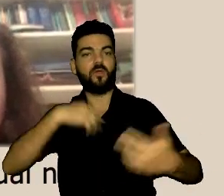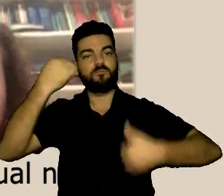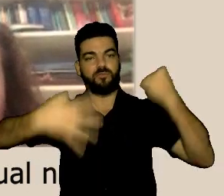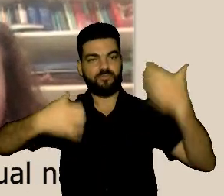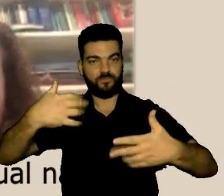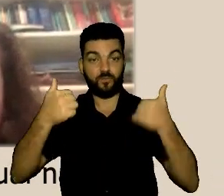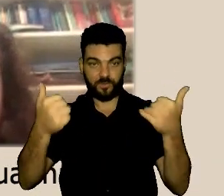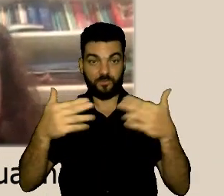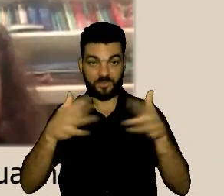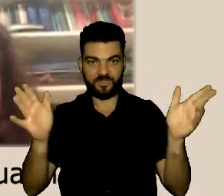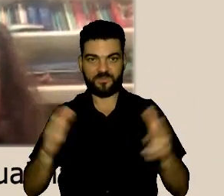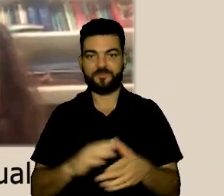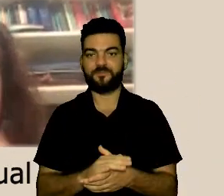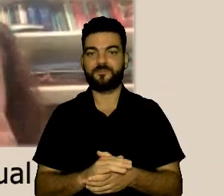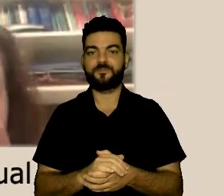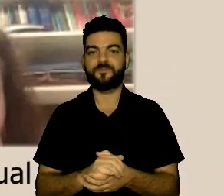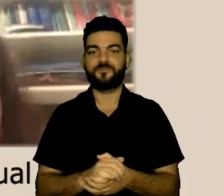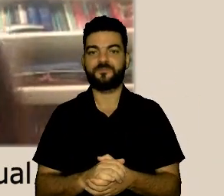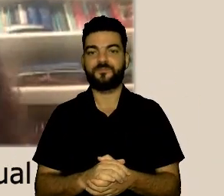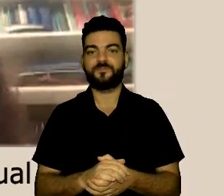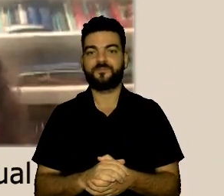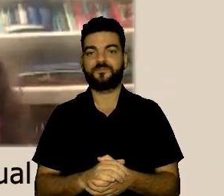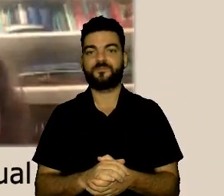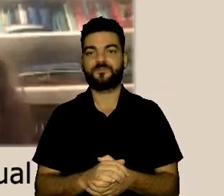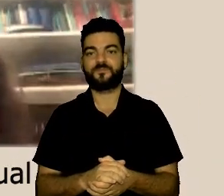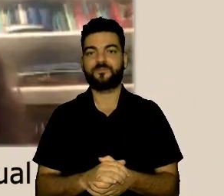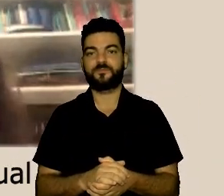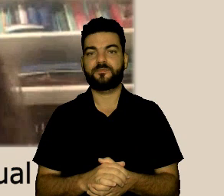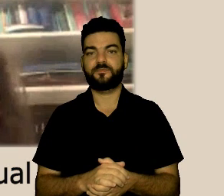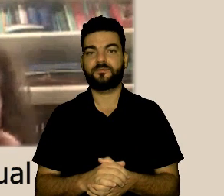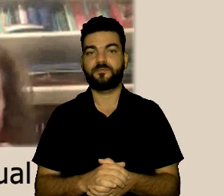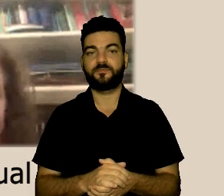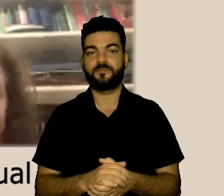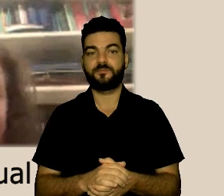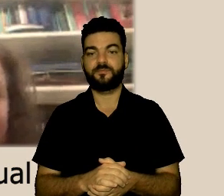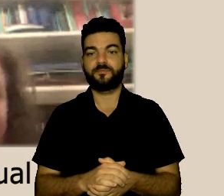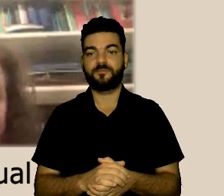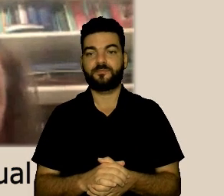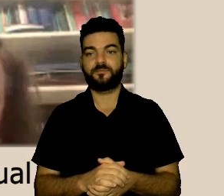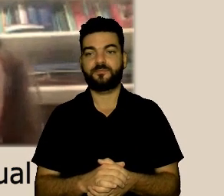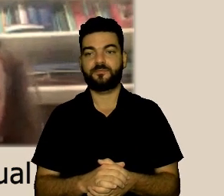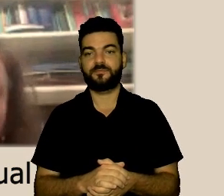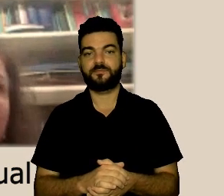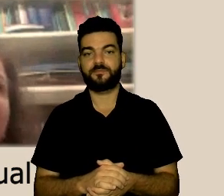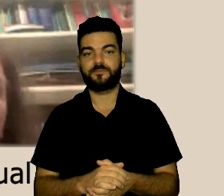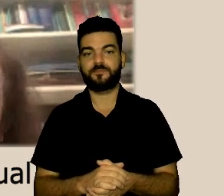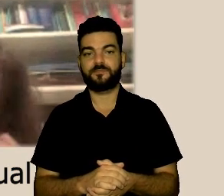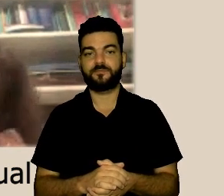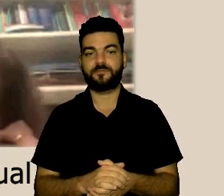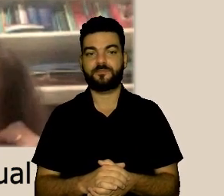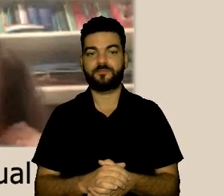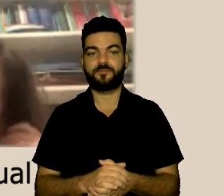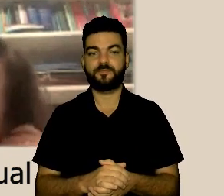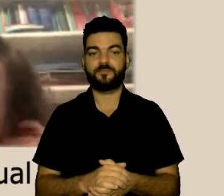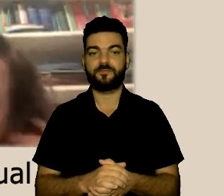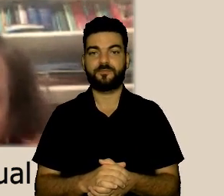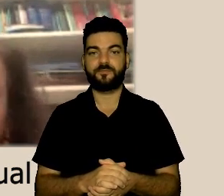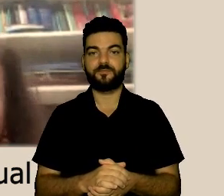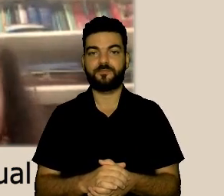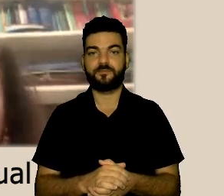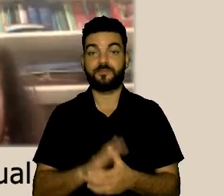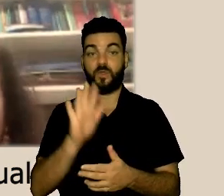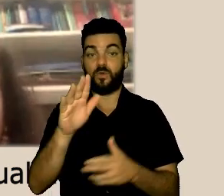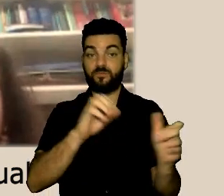enquanto houver o compartilhamento da tela, vocês vão ver que a minha primeira imagem, o primeiro fundo,